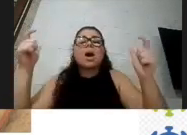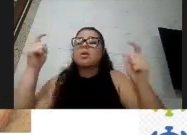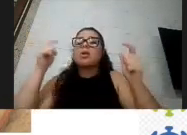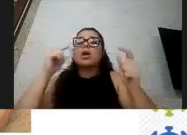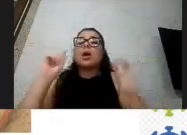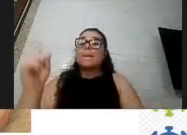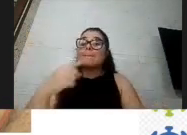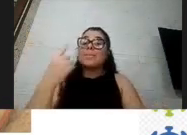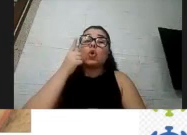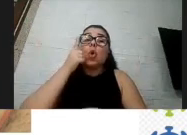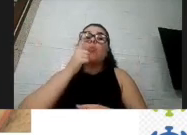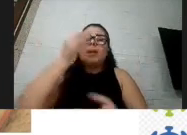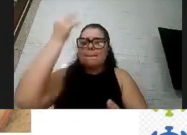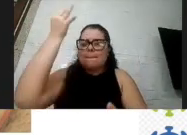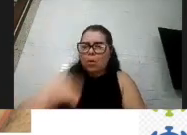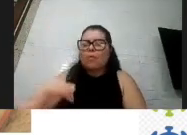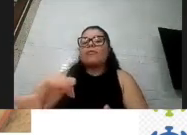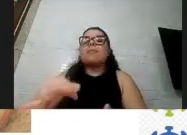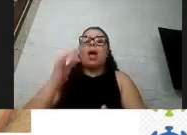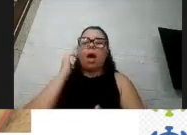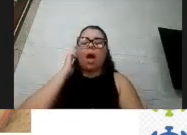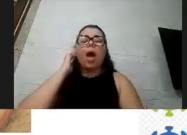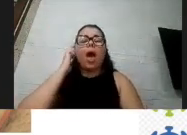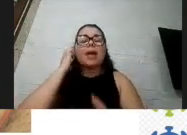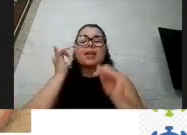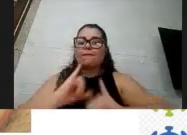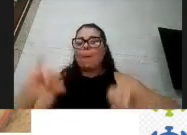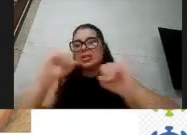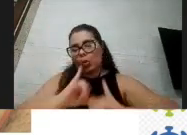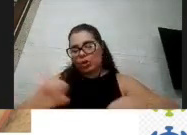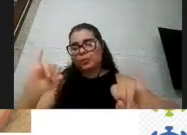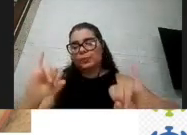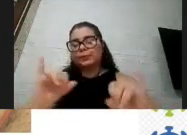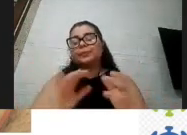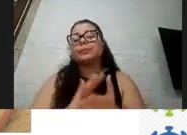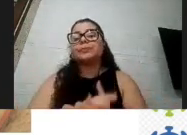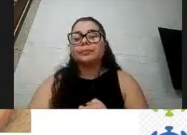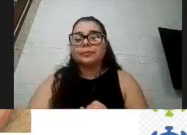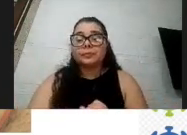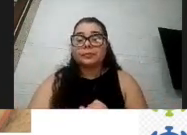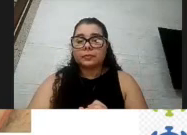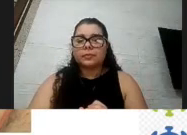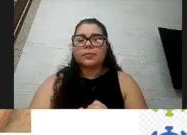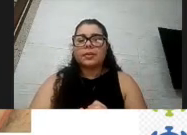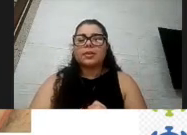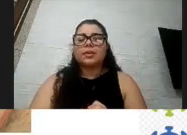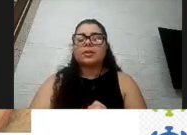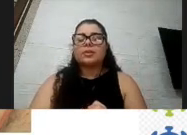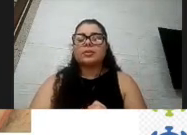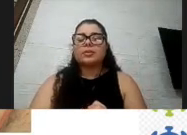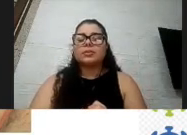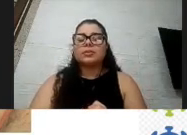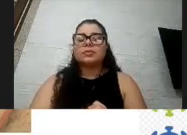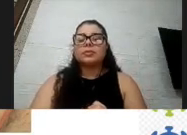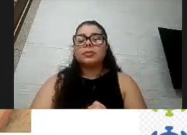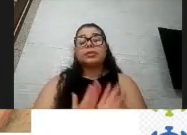confirmar essas essas conclusões aqui que a gente que eu estou contando para vocês então em relação às primeiras conclusões é que